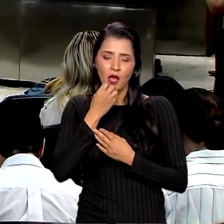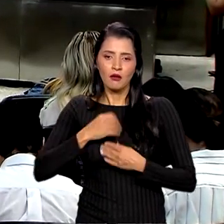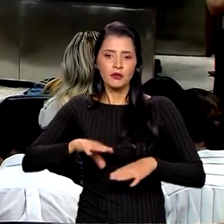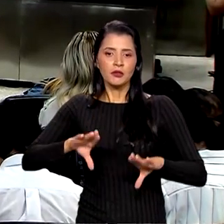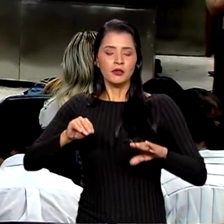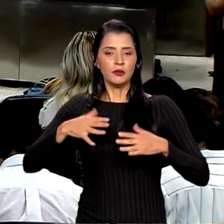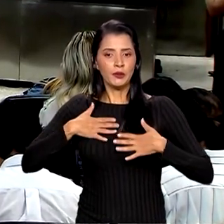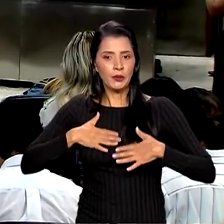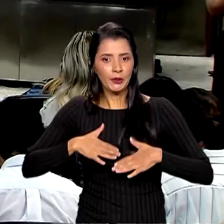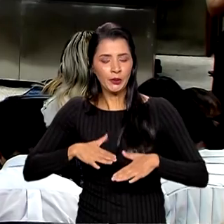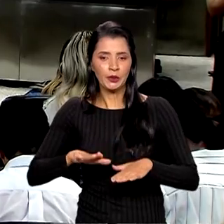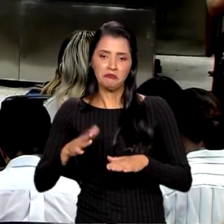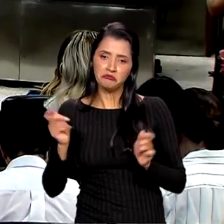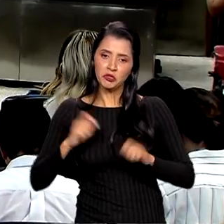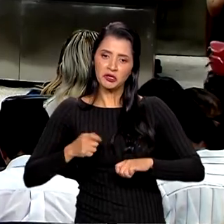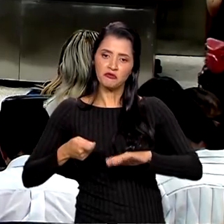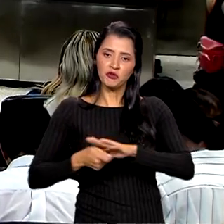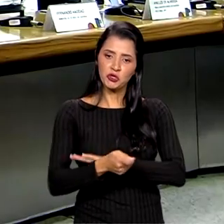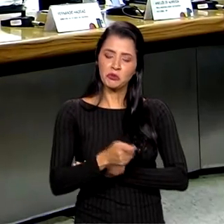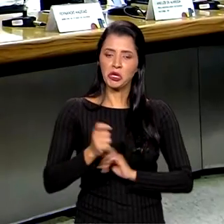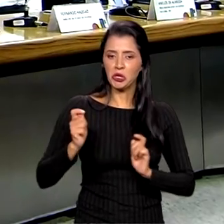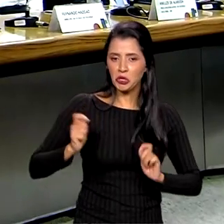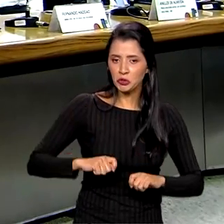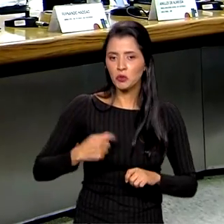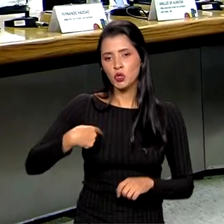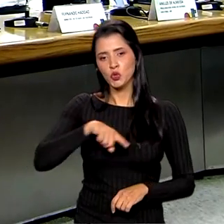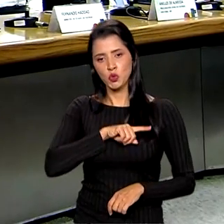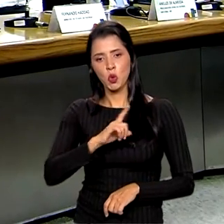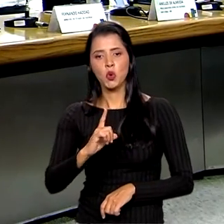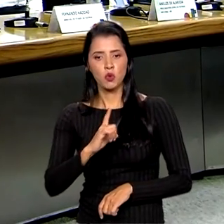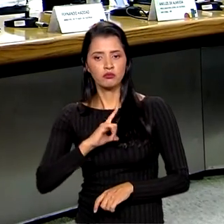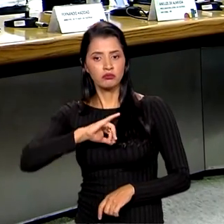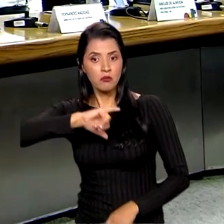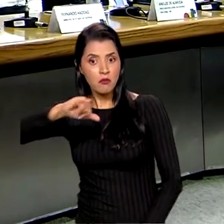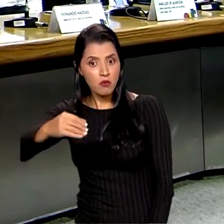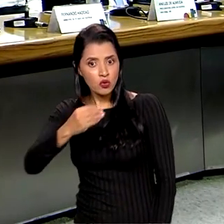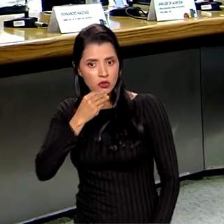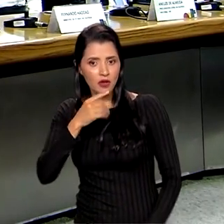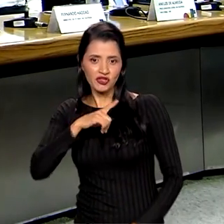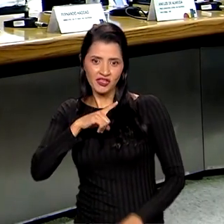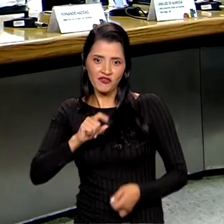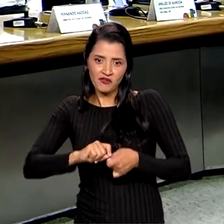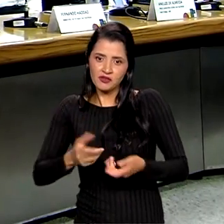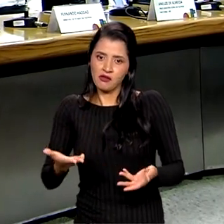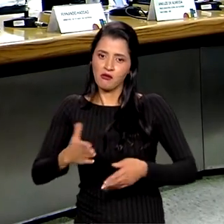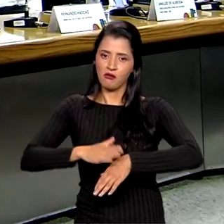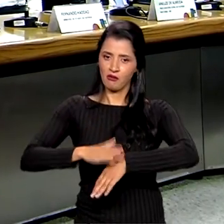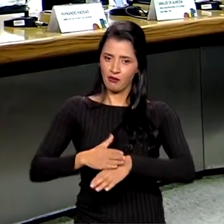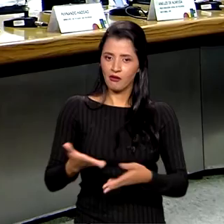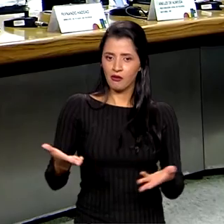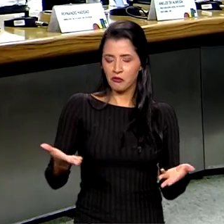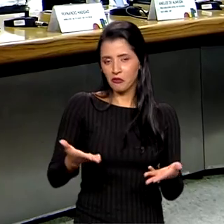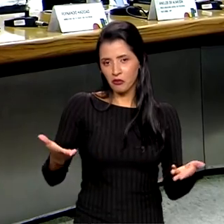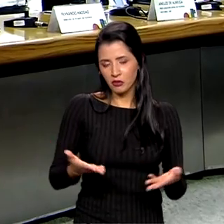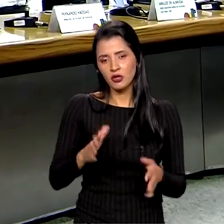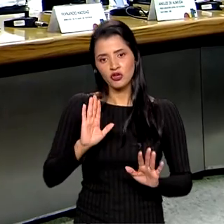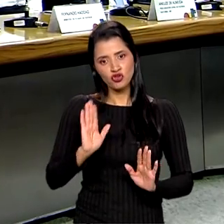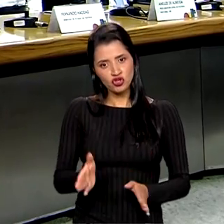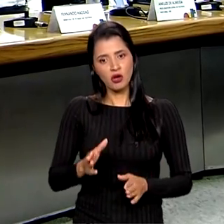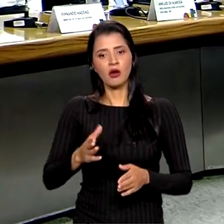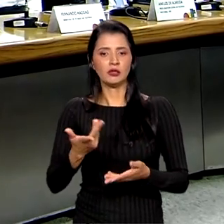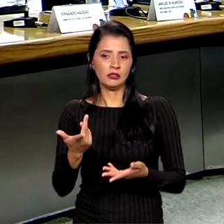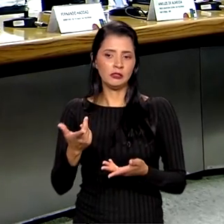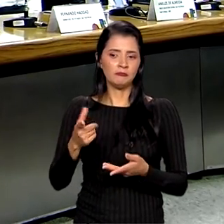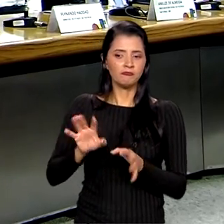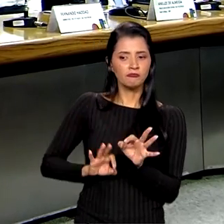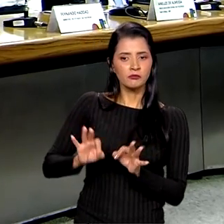possibilidade de investimento. E nós temos uma grande oportunidade de fazer isso agora, uma vez que as coisas já estão